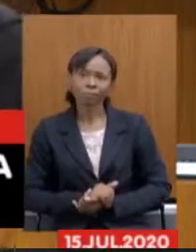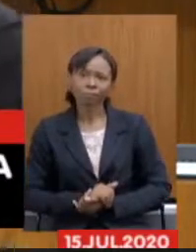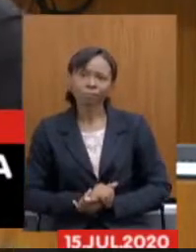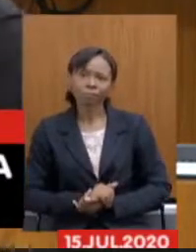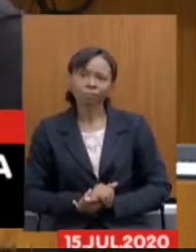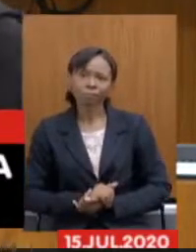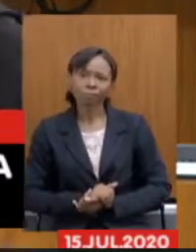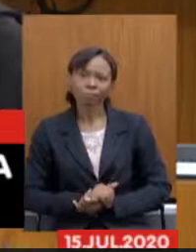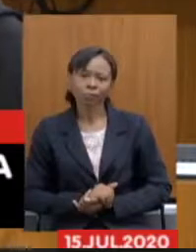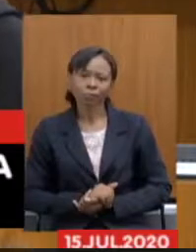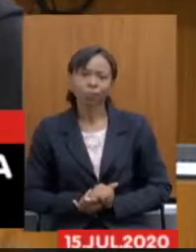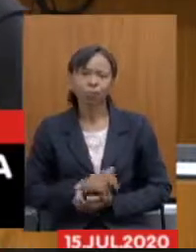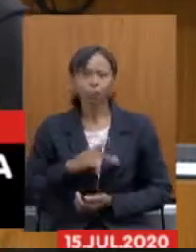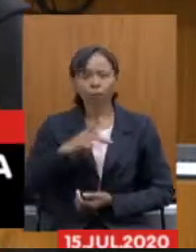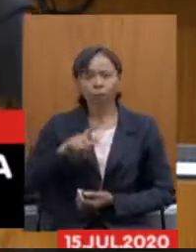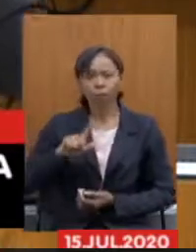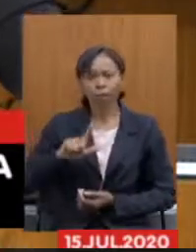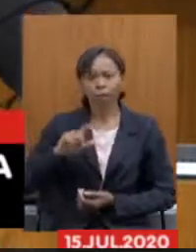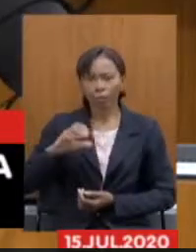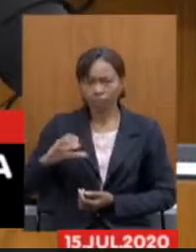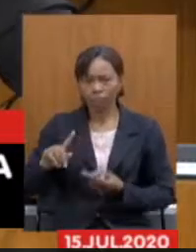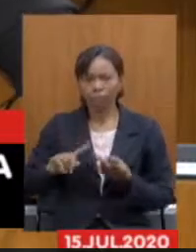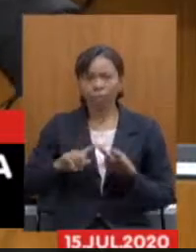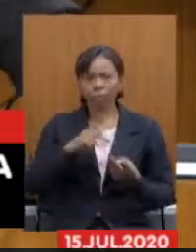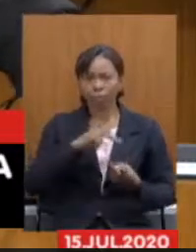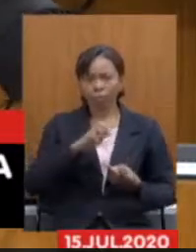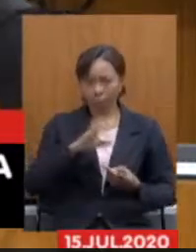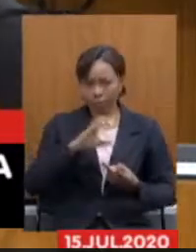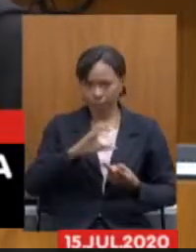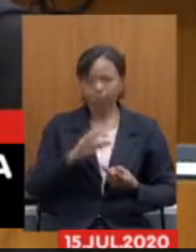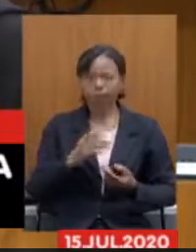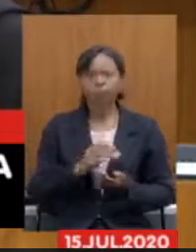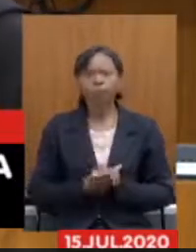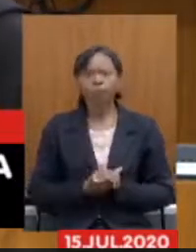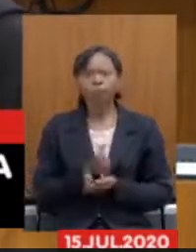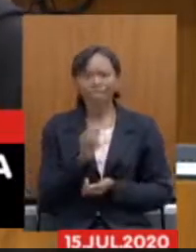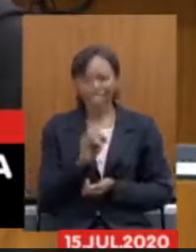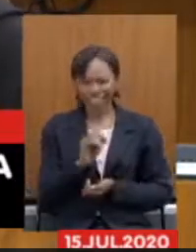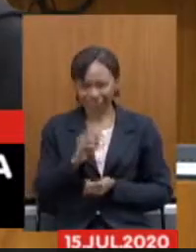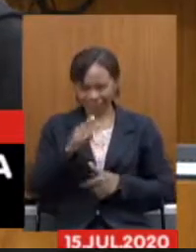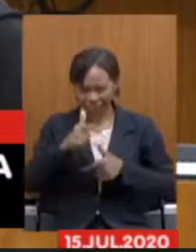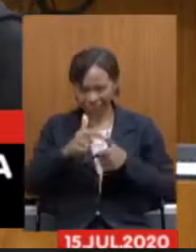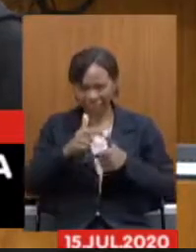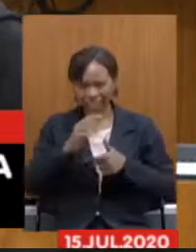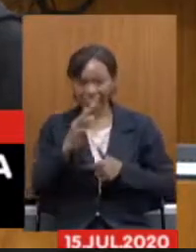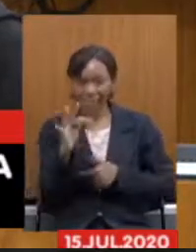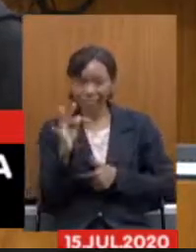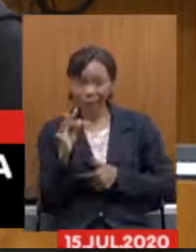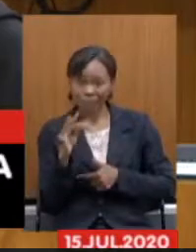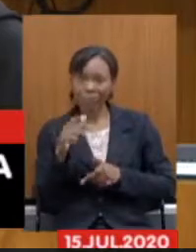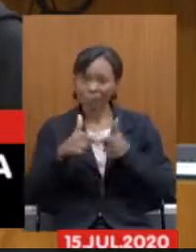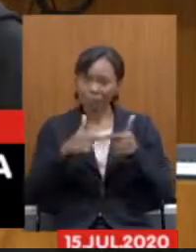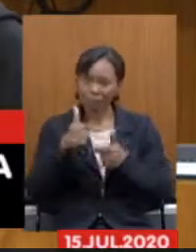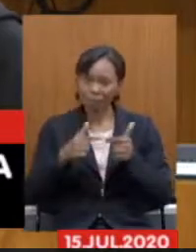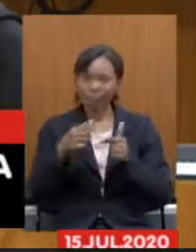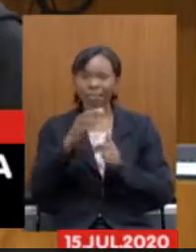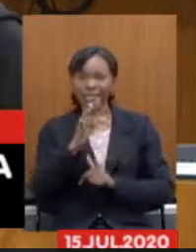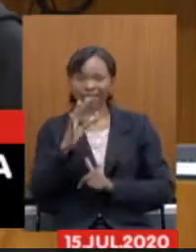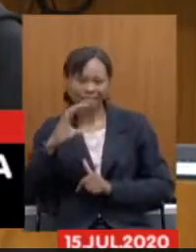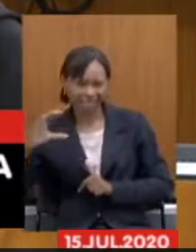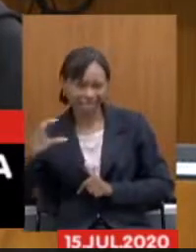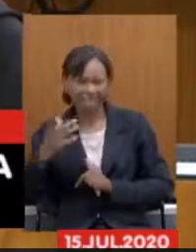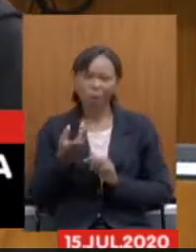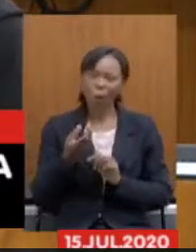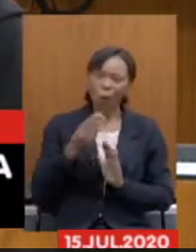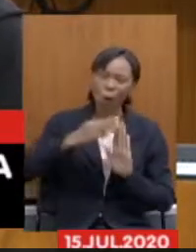Com relação ao PLC e a PEC, se fosse um trabalho de monografia ou um TCC, um trabalho de conclusão de curso,